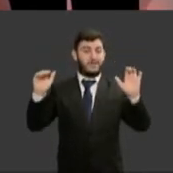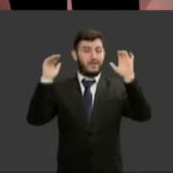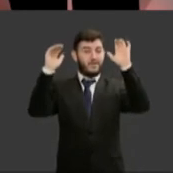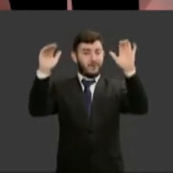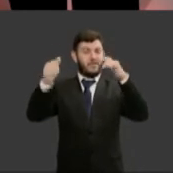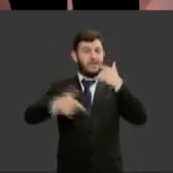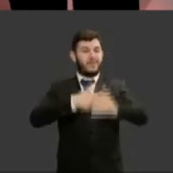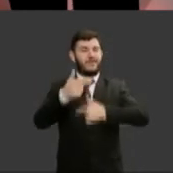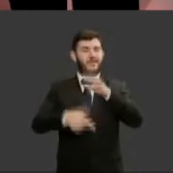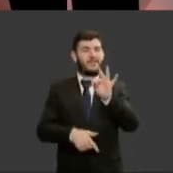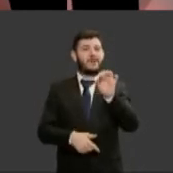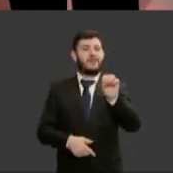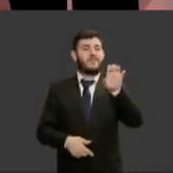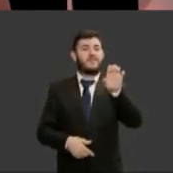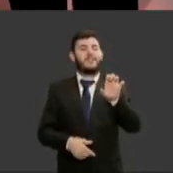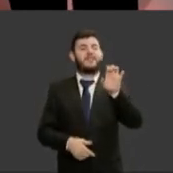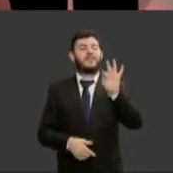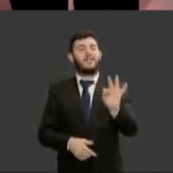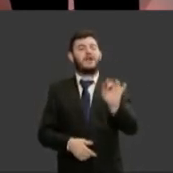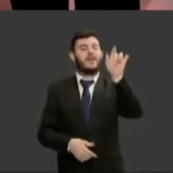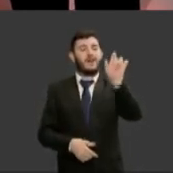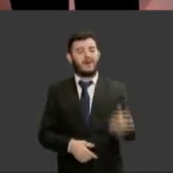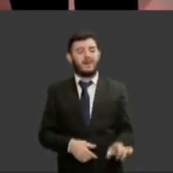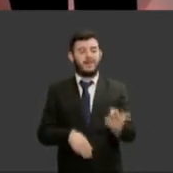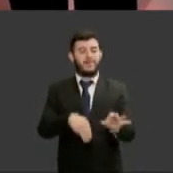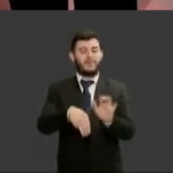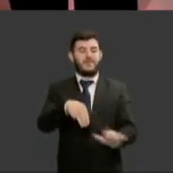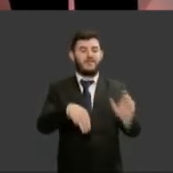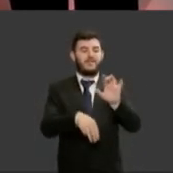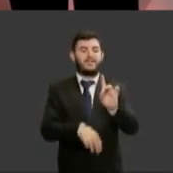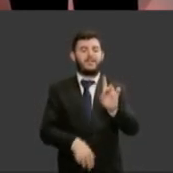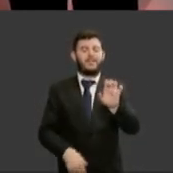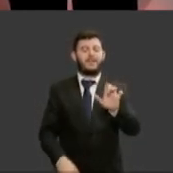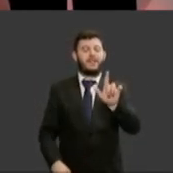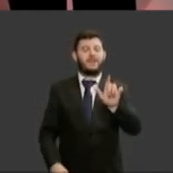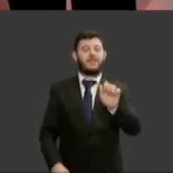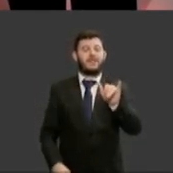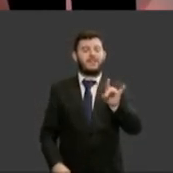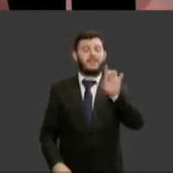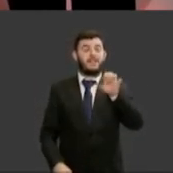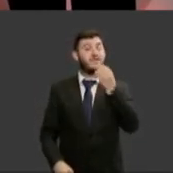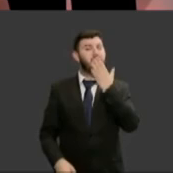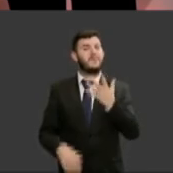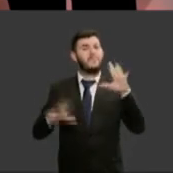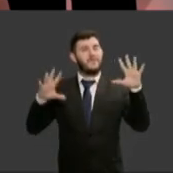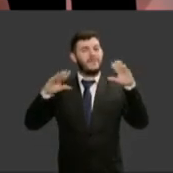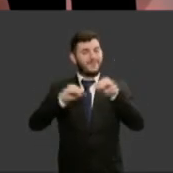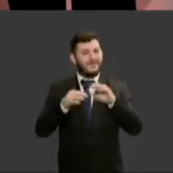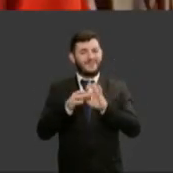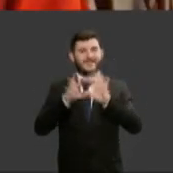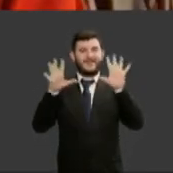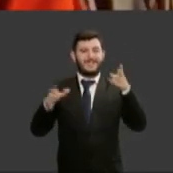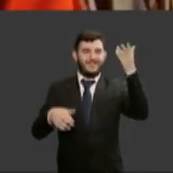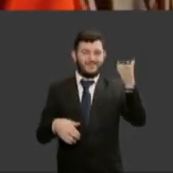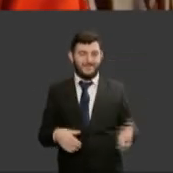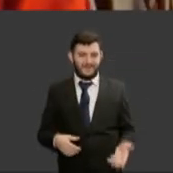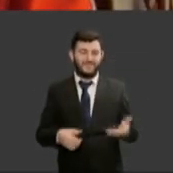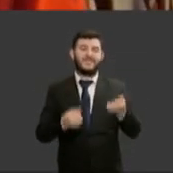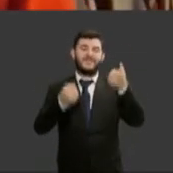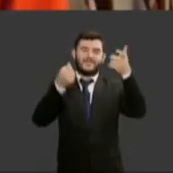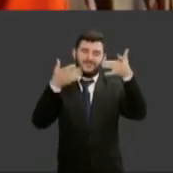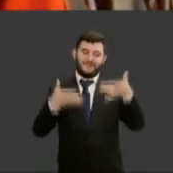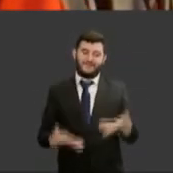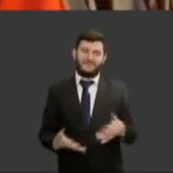Trabalho Delaide Alves Miranda Arantes boa noite ministra por favor fique à vontade boa noite a